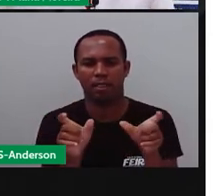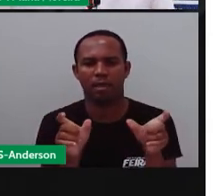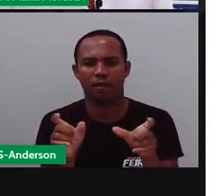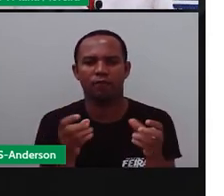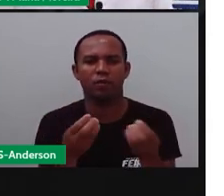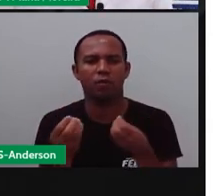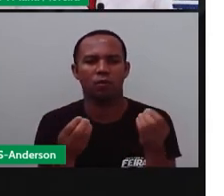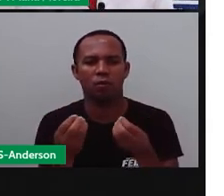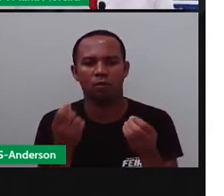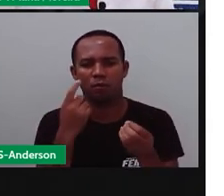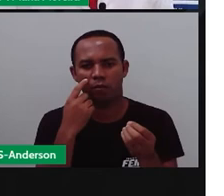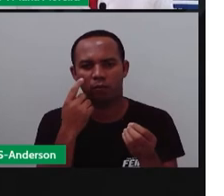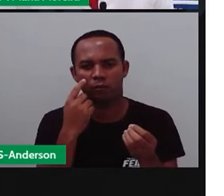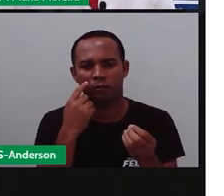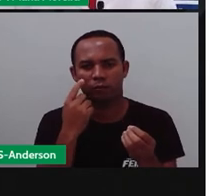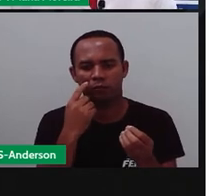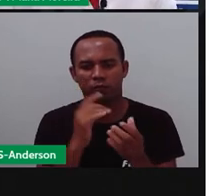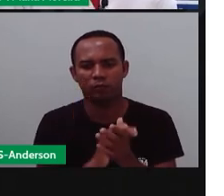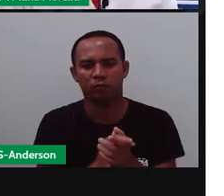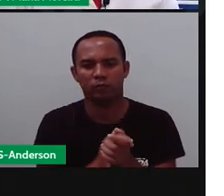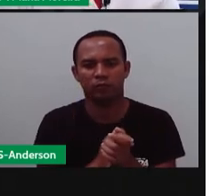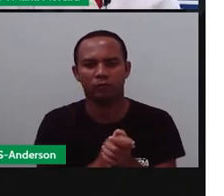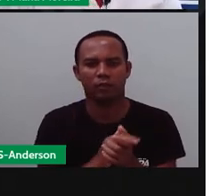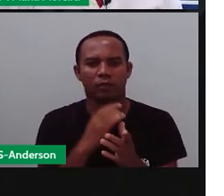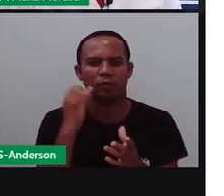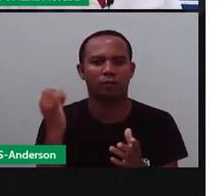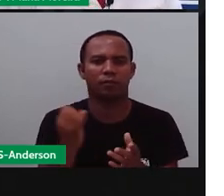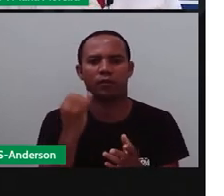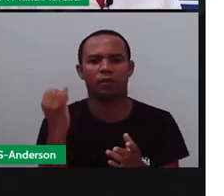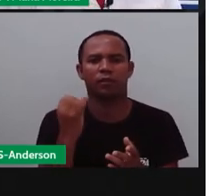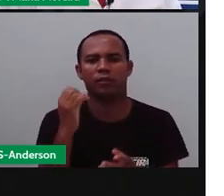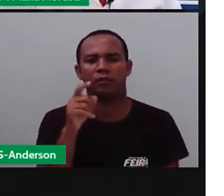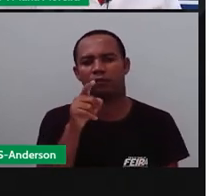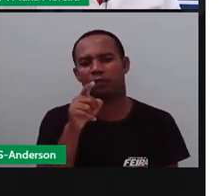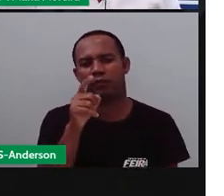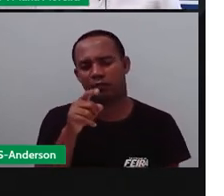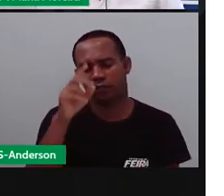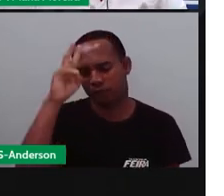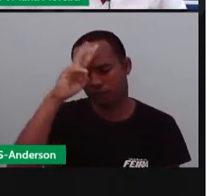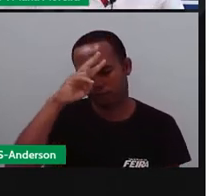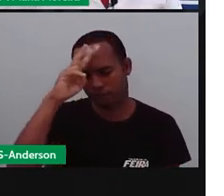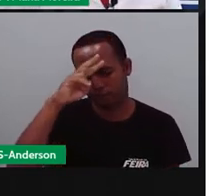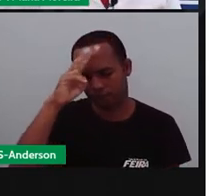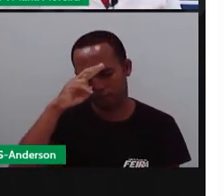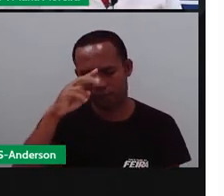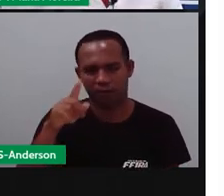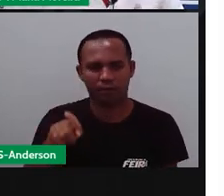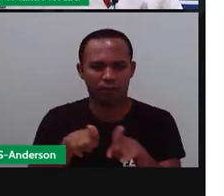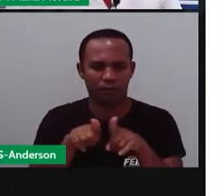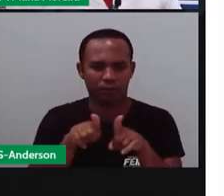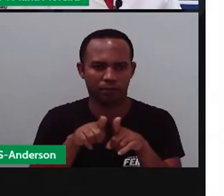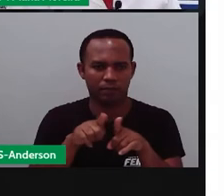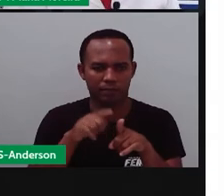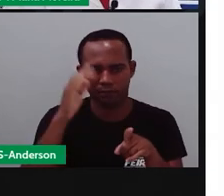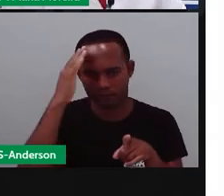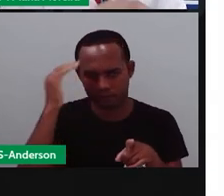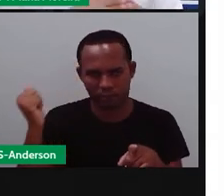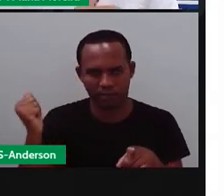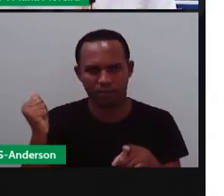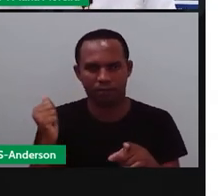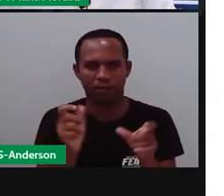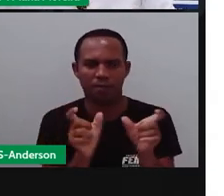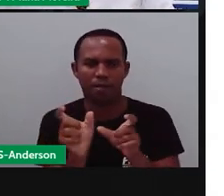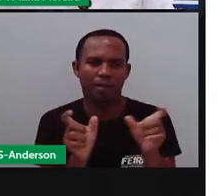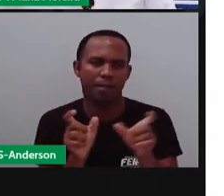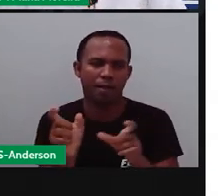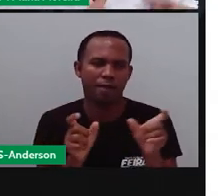tudo isso até agora? Porque é importante que vocês relembrem, né, e que saibam o que é uma sílaba forte, o que